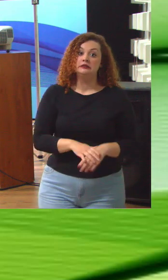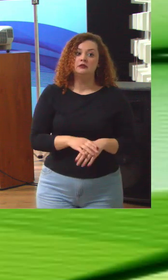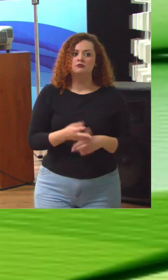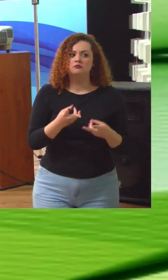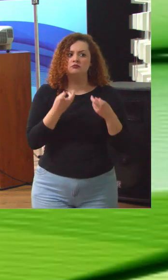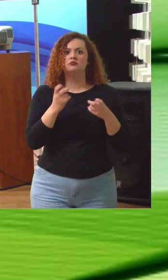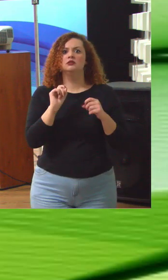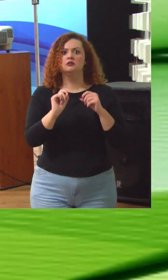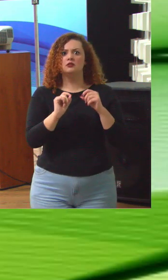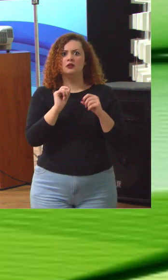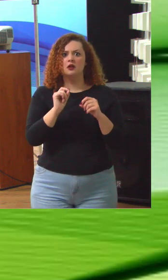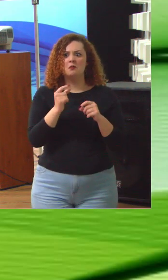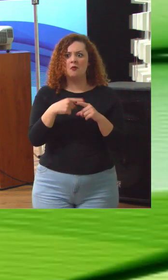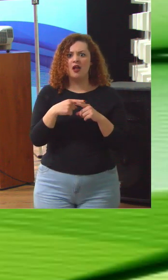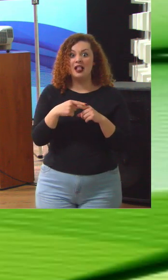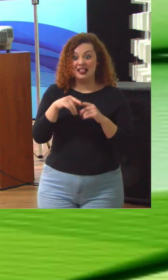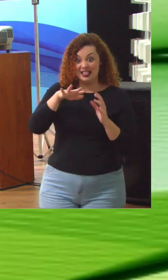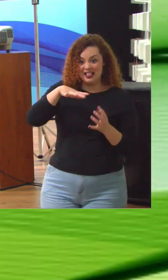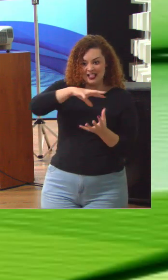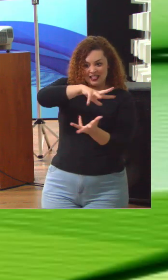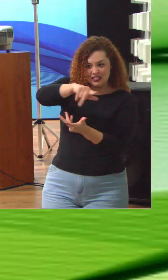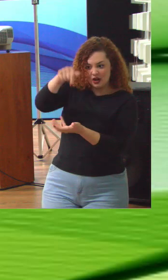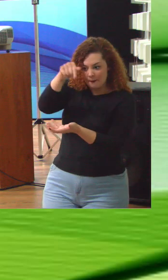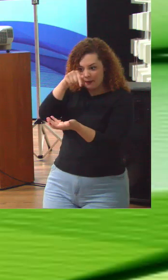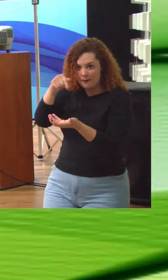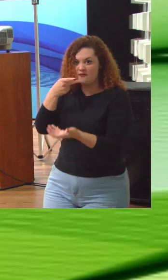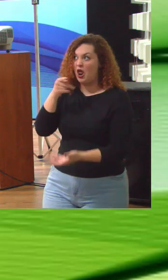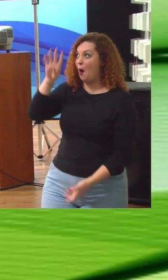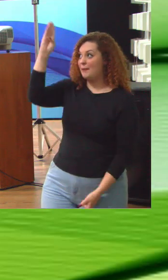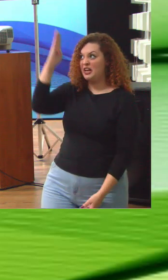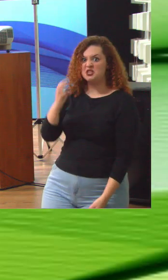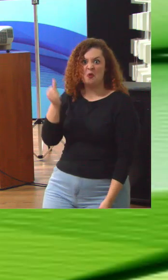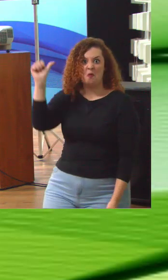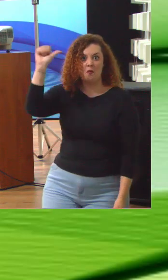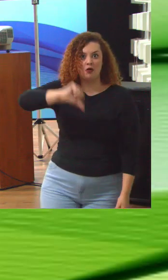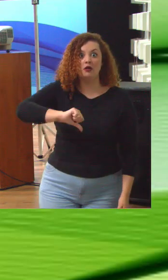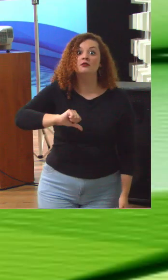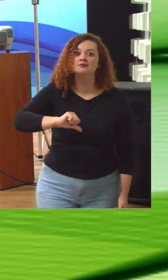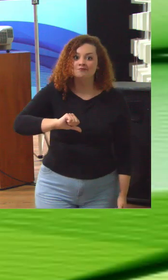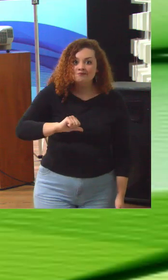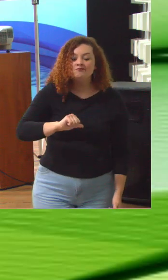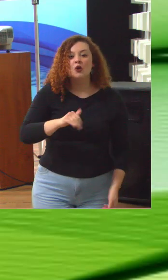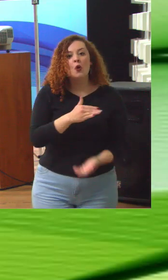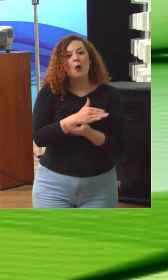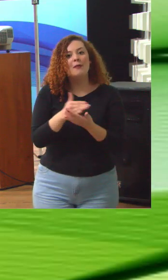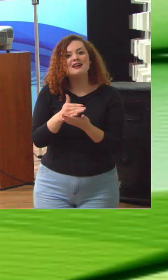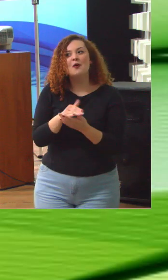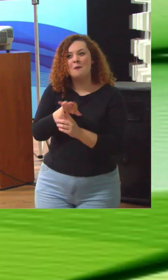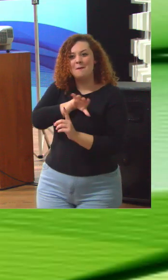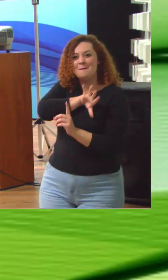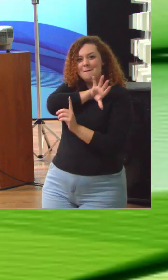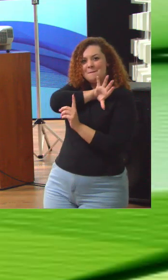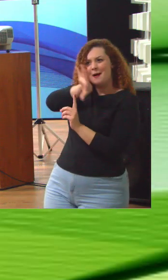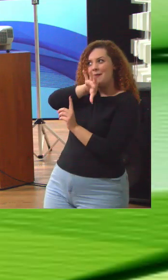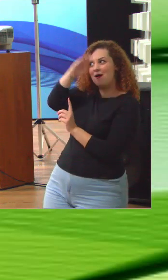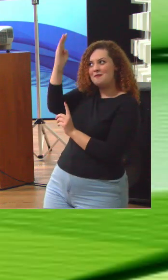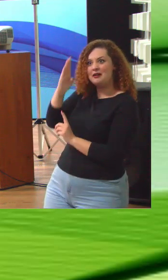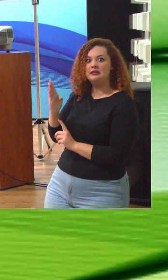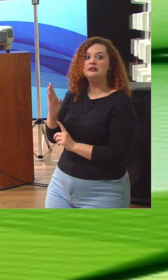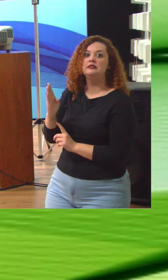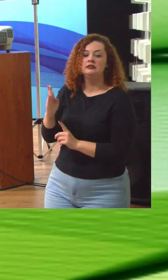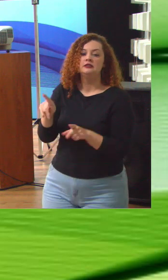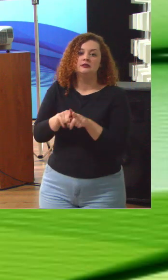provoca comoções internacionais não é verdade e isto vai pressionar o comportamento do Brasil a esse